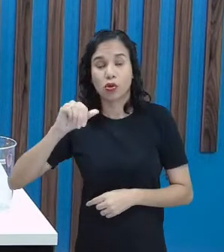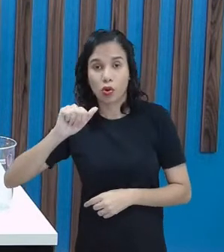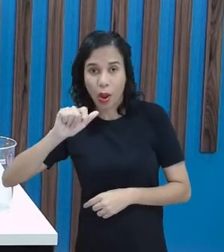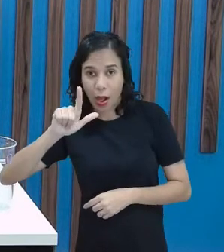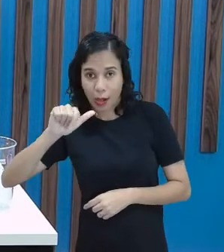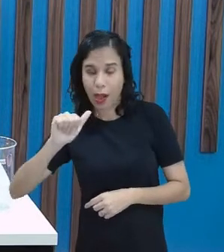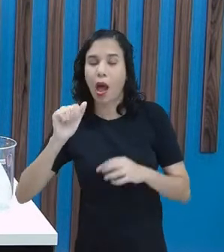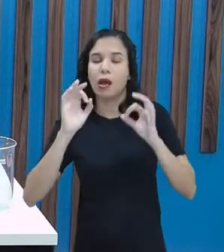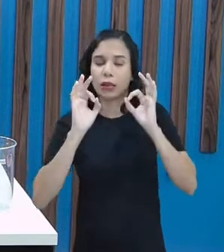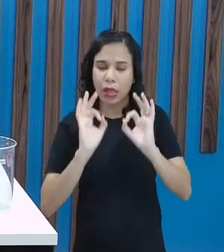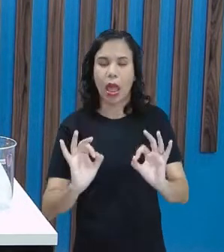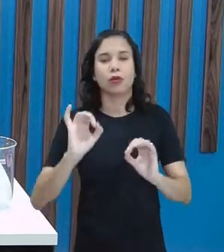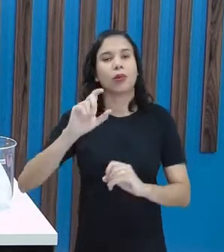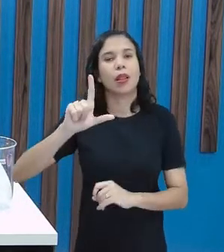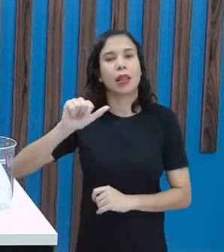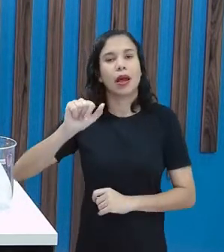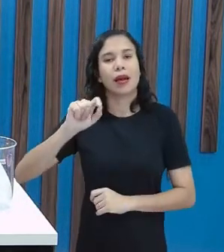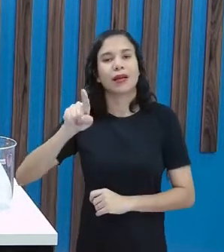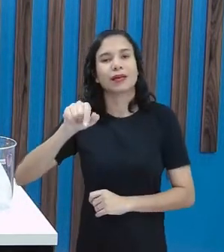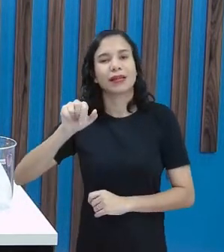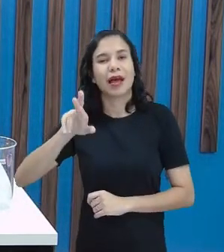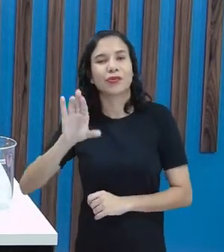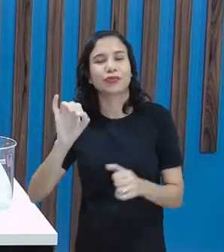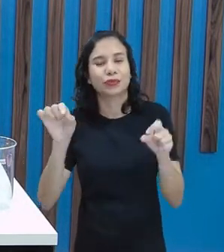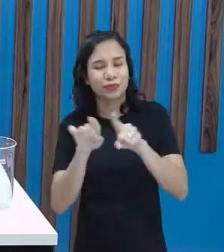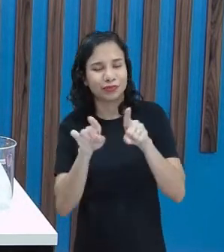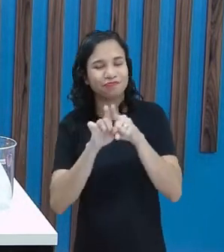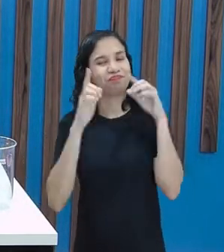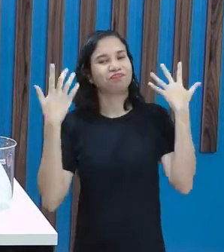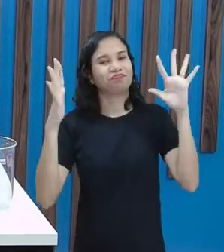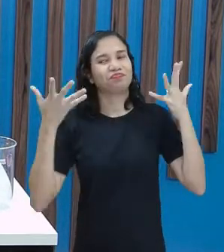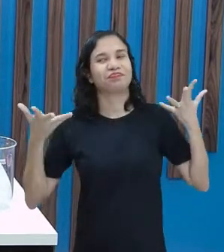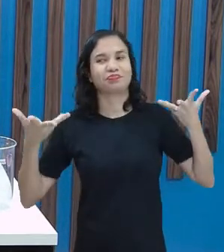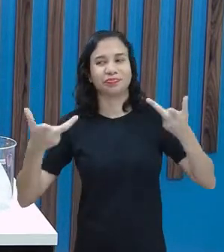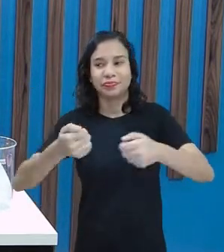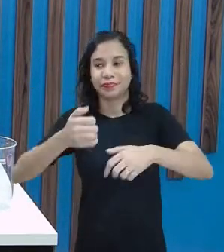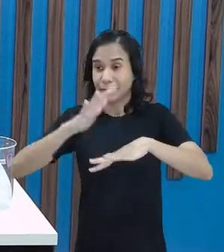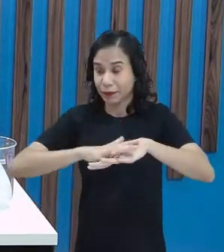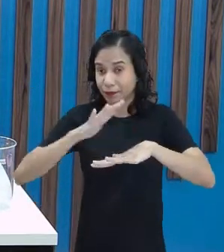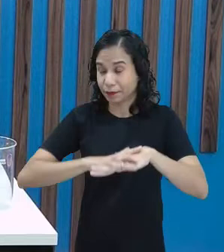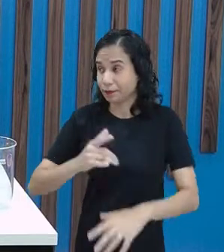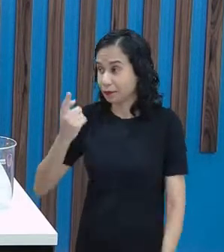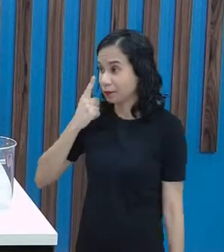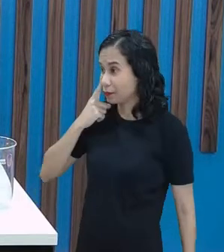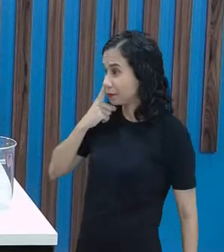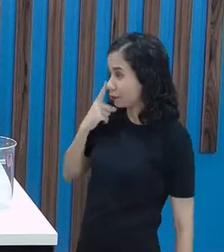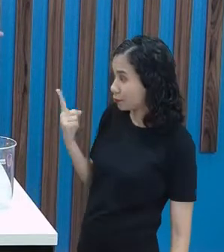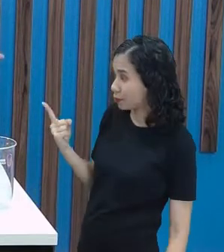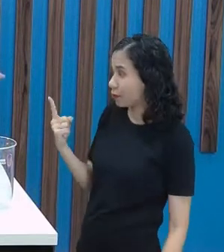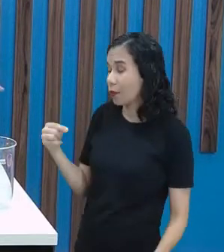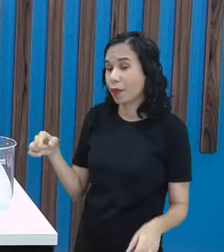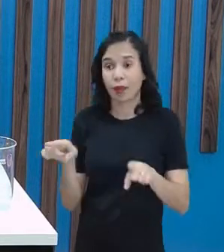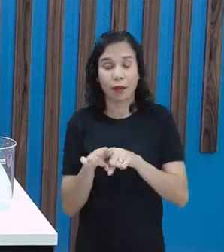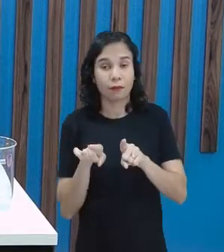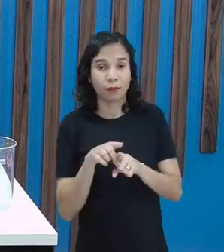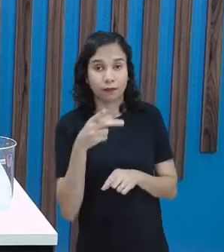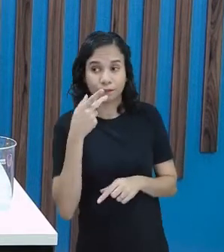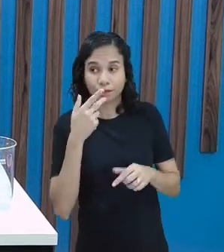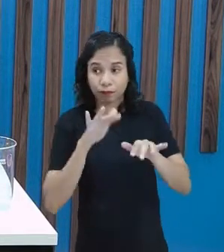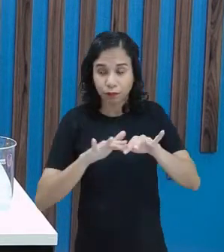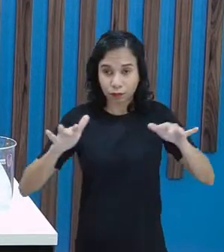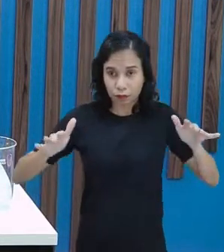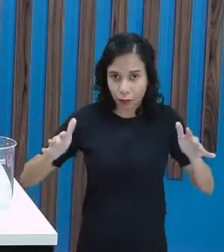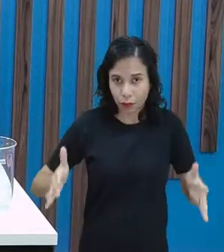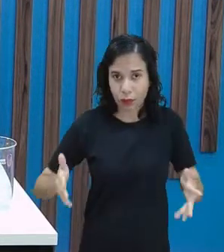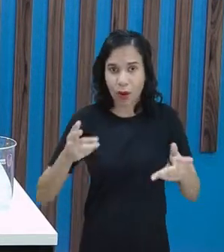acertaram, viu, professora? Olha aí, eles são maravilhosos em matemática. Vejam só, eu vou medir agora essa mesa e quero